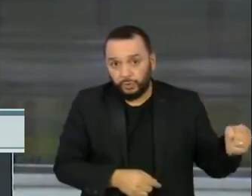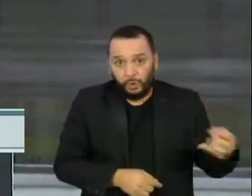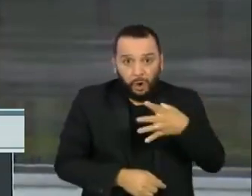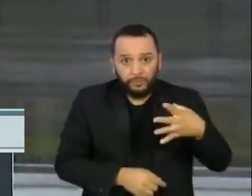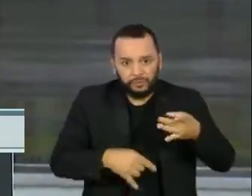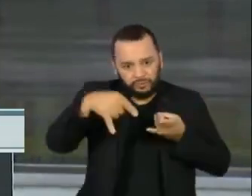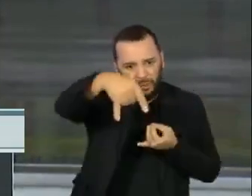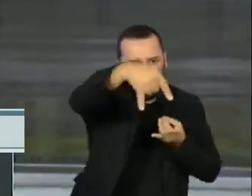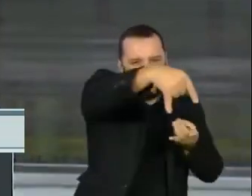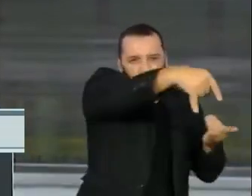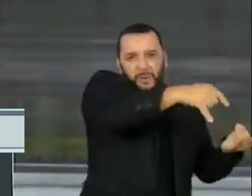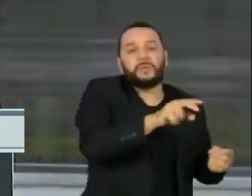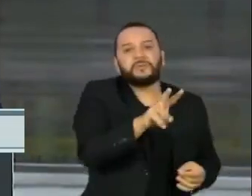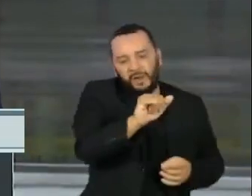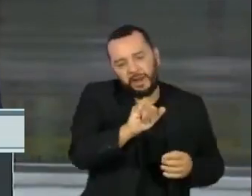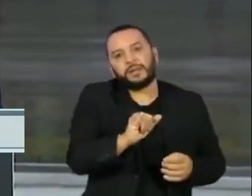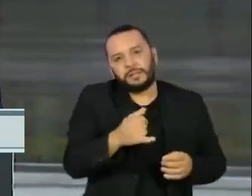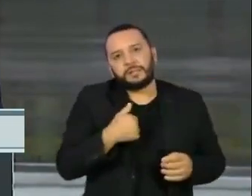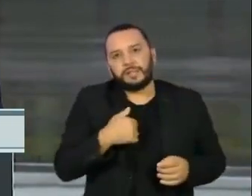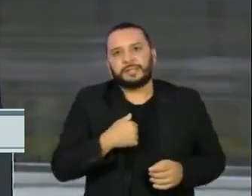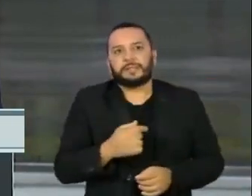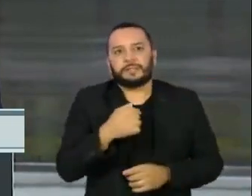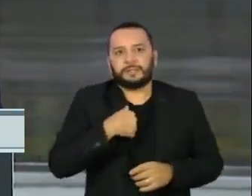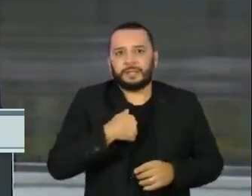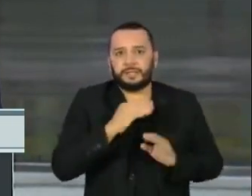167 de UTI.